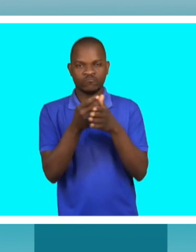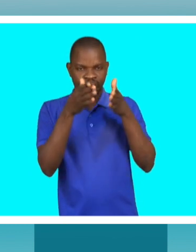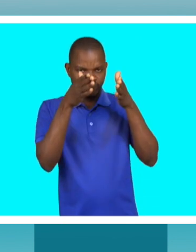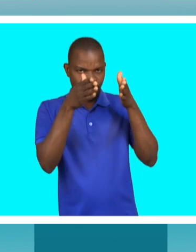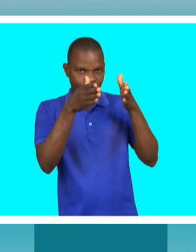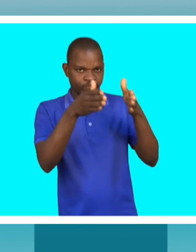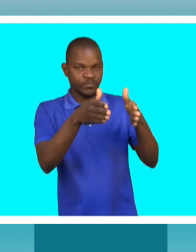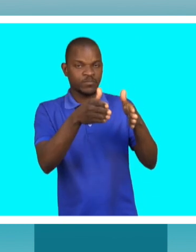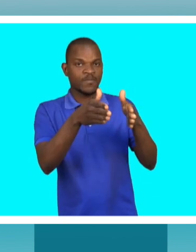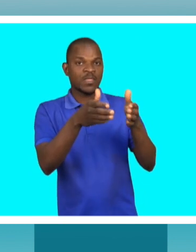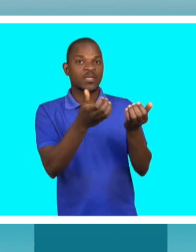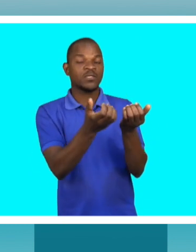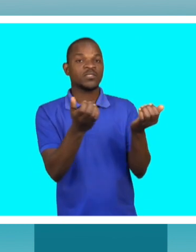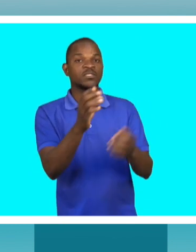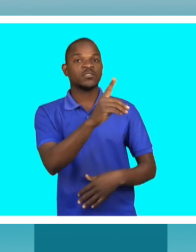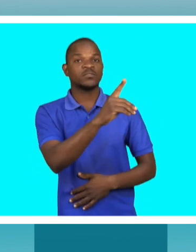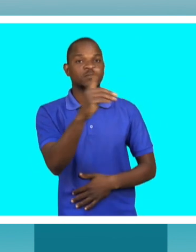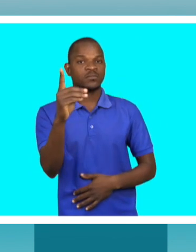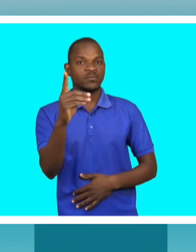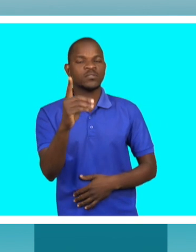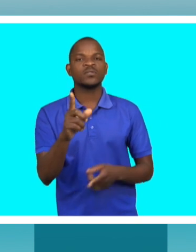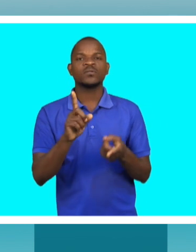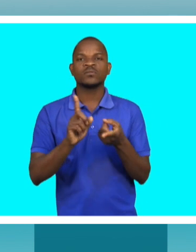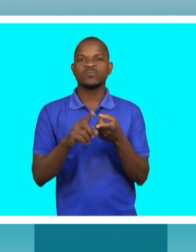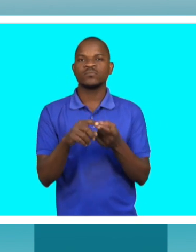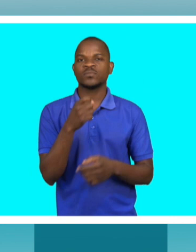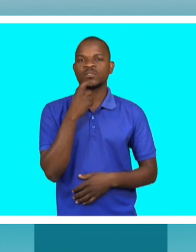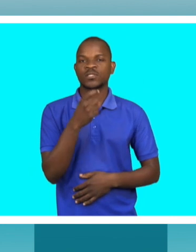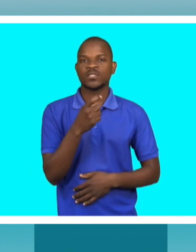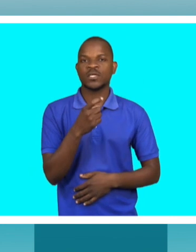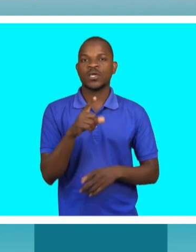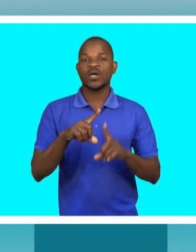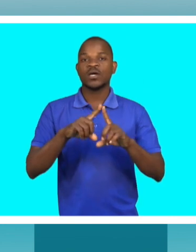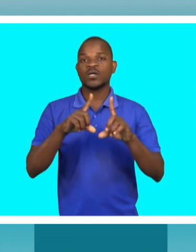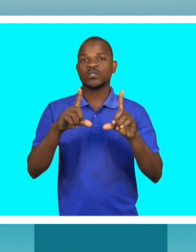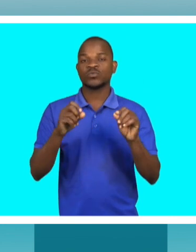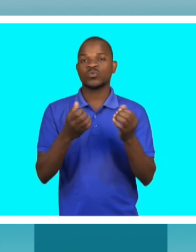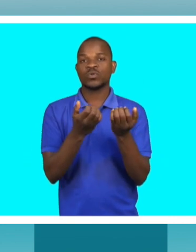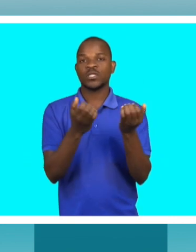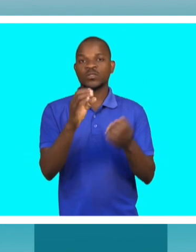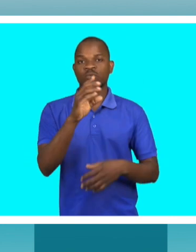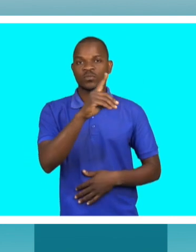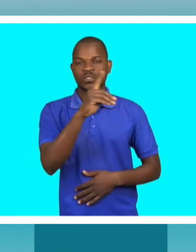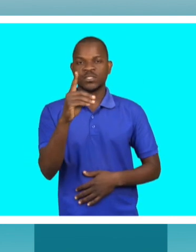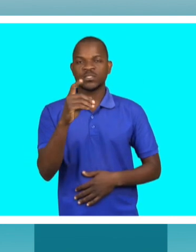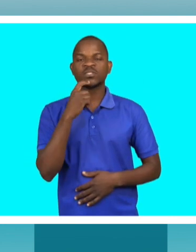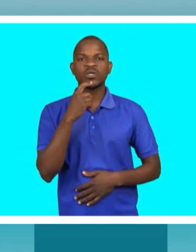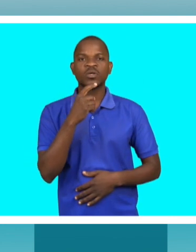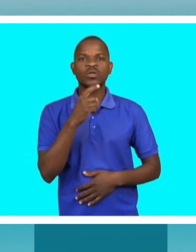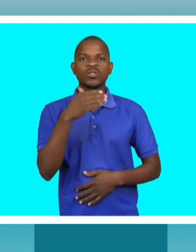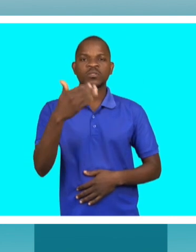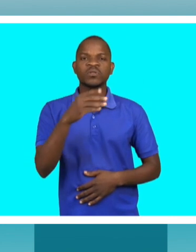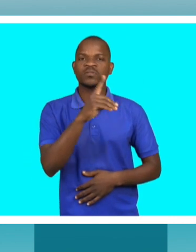com as crianças com a necessidade de ensino-aprendizagem especial e dizer também que a necessidade de ensino-aprendizagem especial não é necessário que seja uma criança